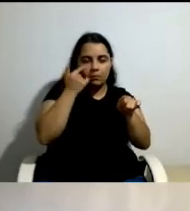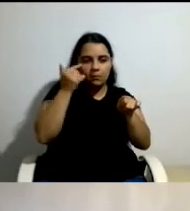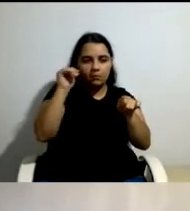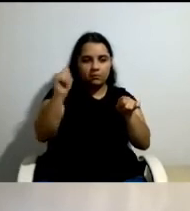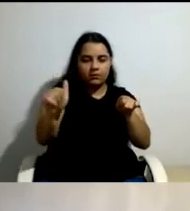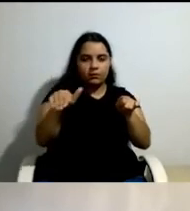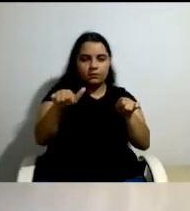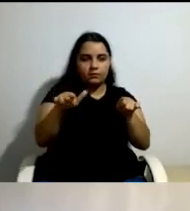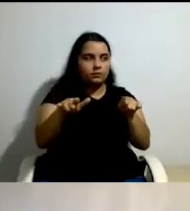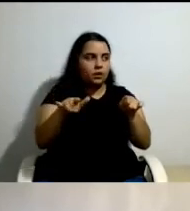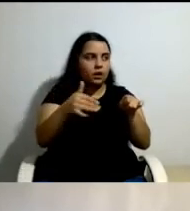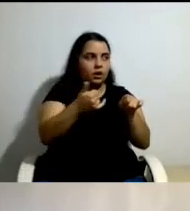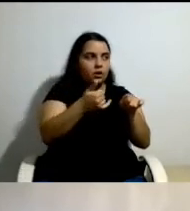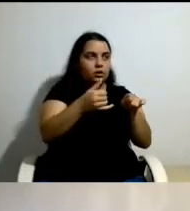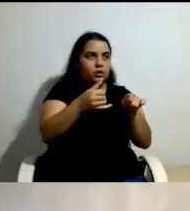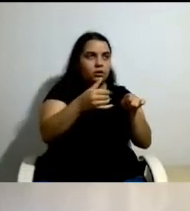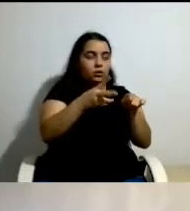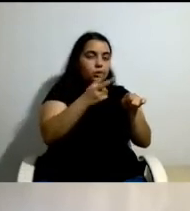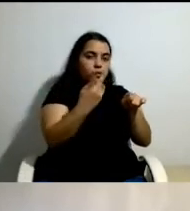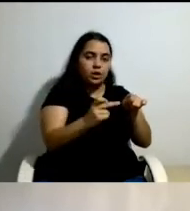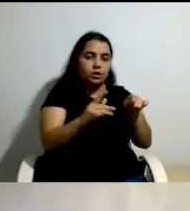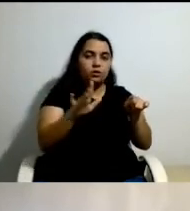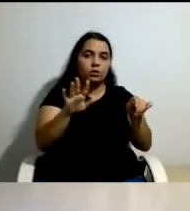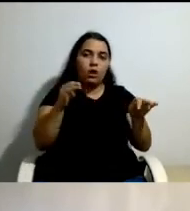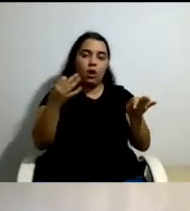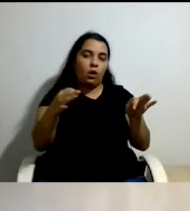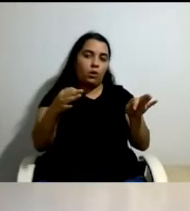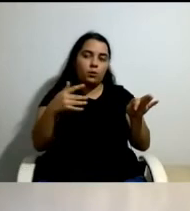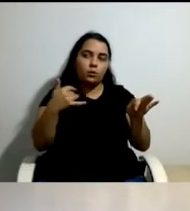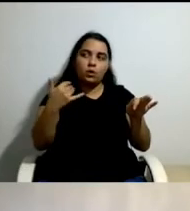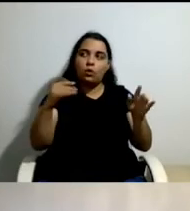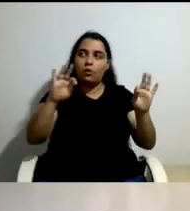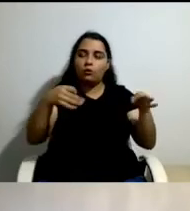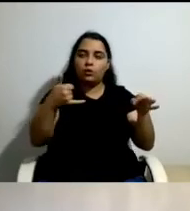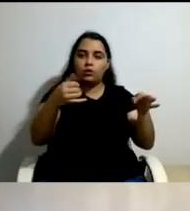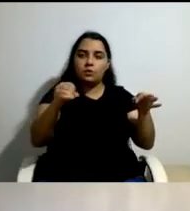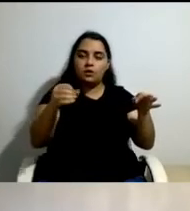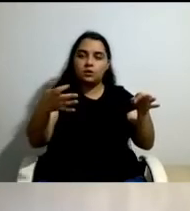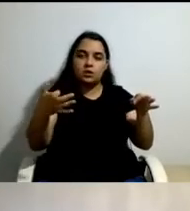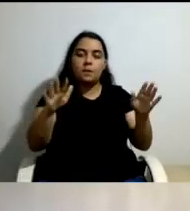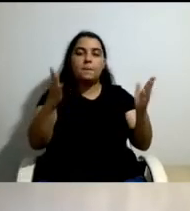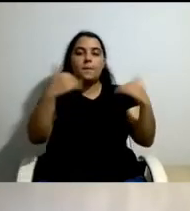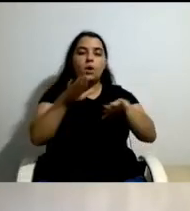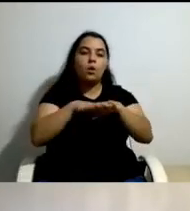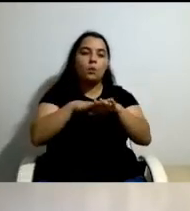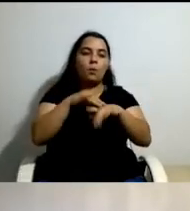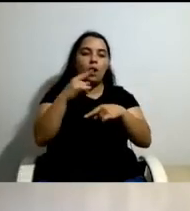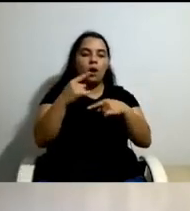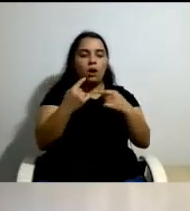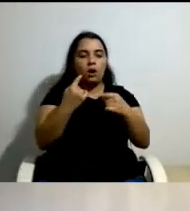O que aconteceu foi que houve, por um conjunto de razões que nós vamos explicar mais à frente, este projeto